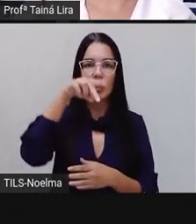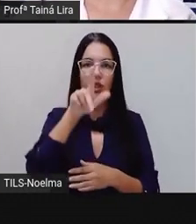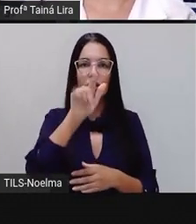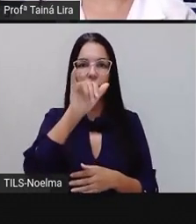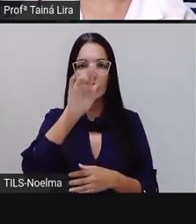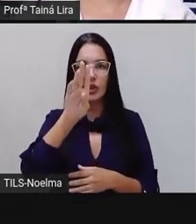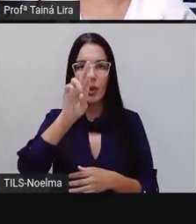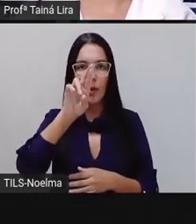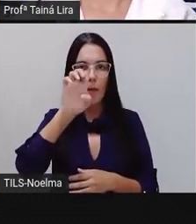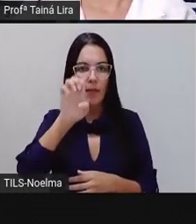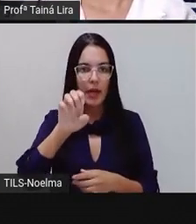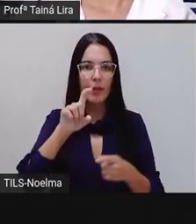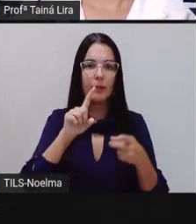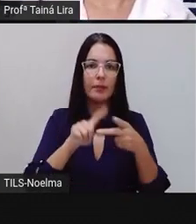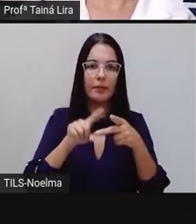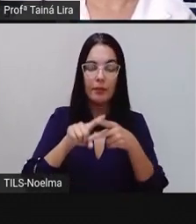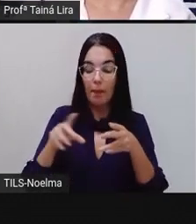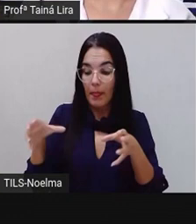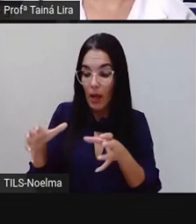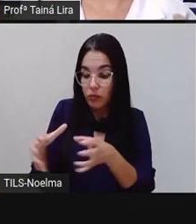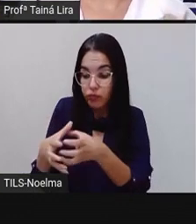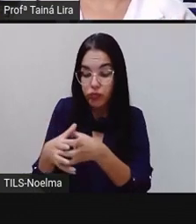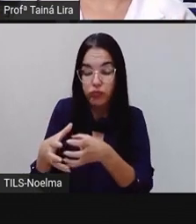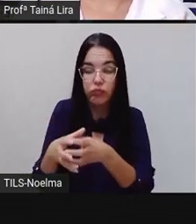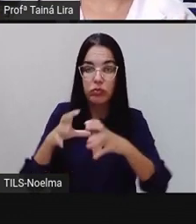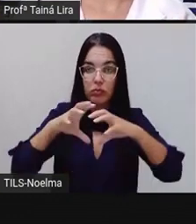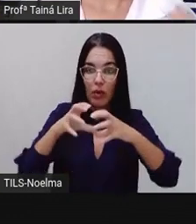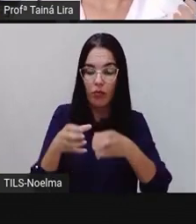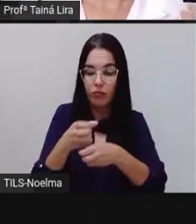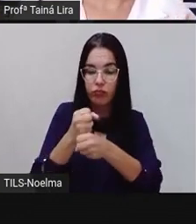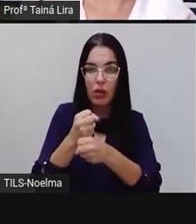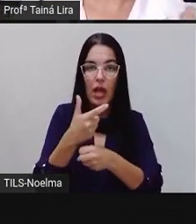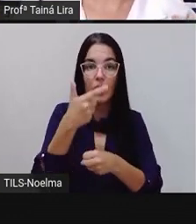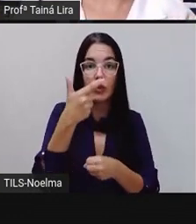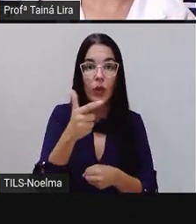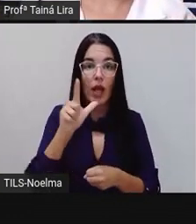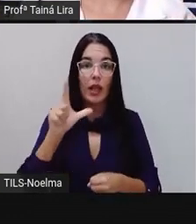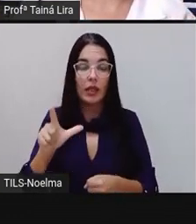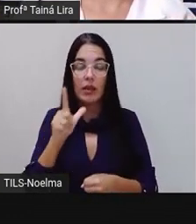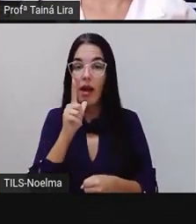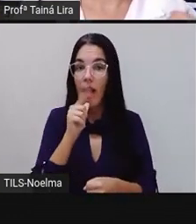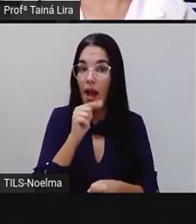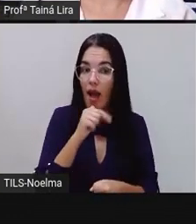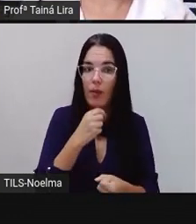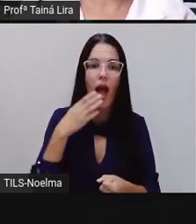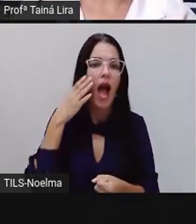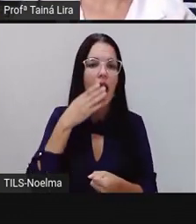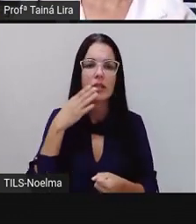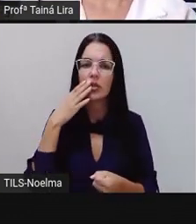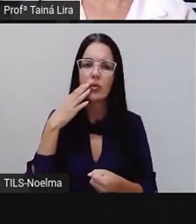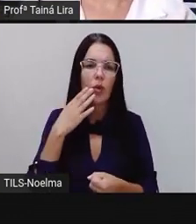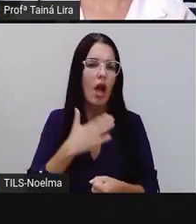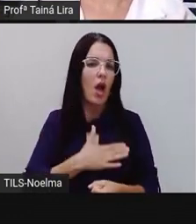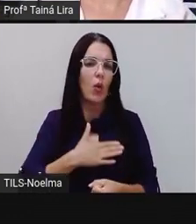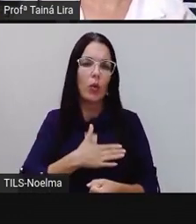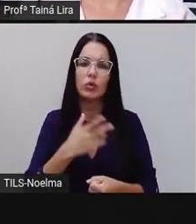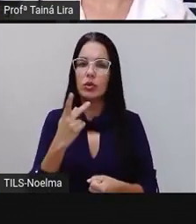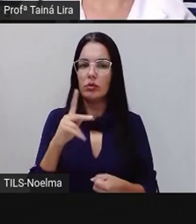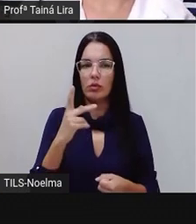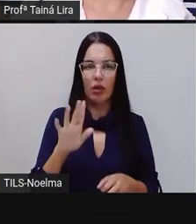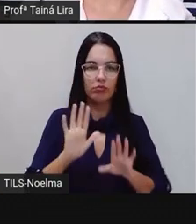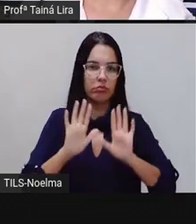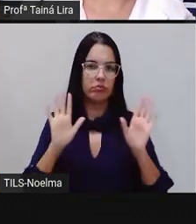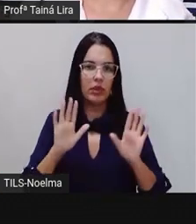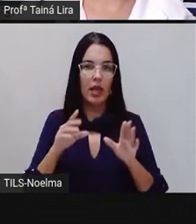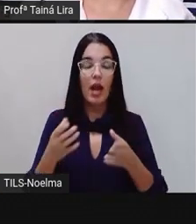maço de hortelã, dois litros de água e açúcar a gosto, tá bom? Então, olha